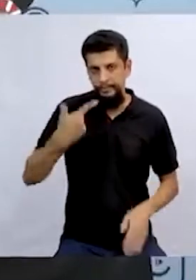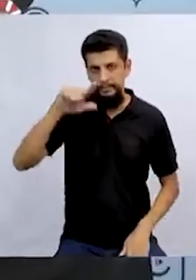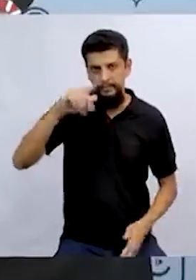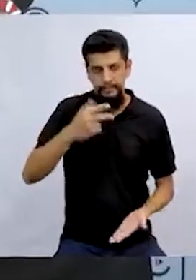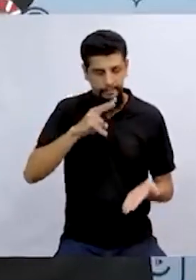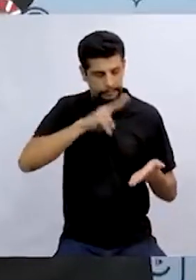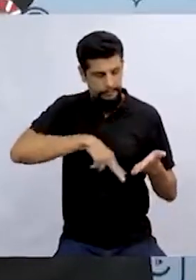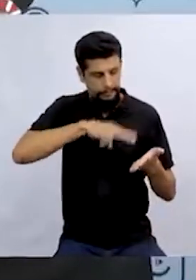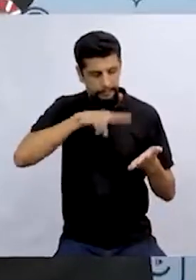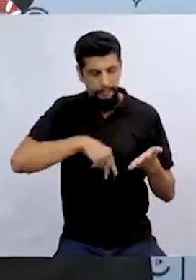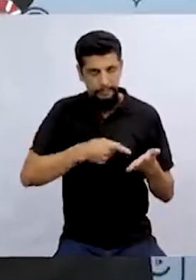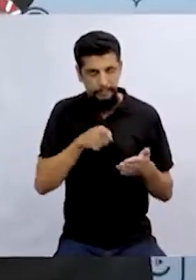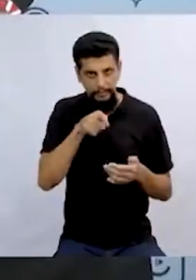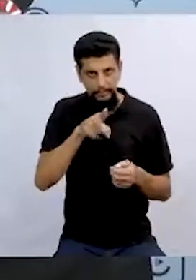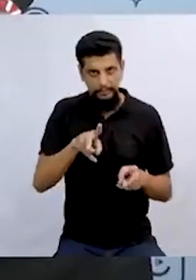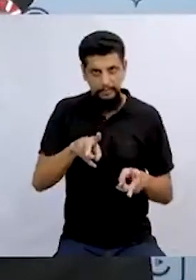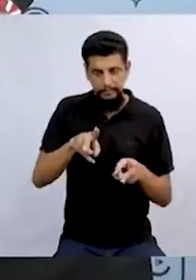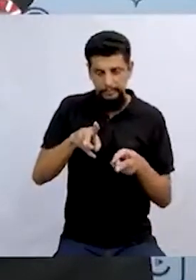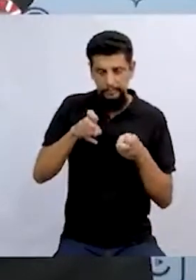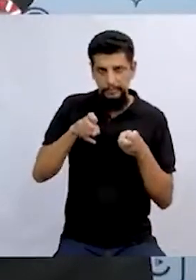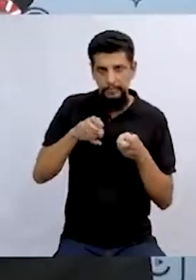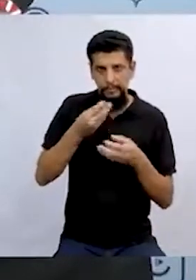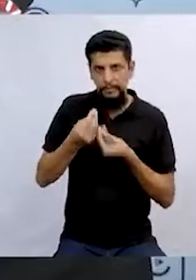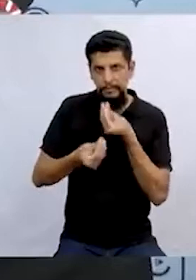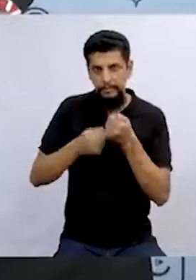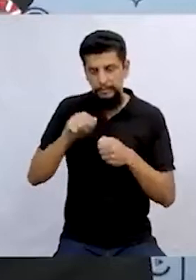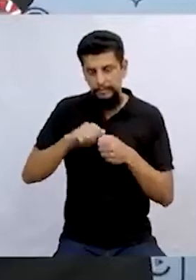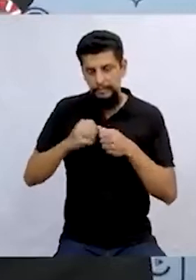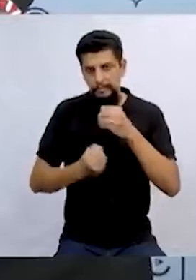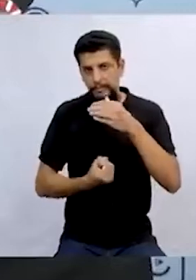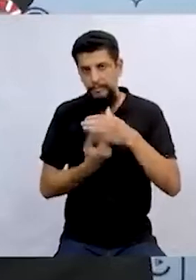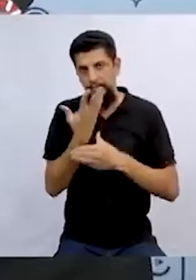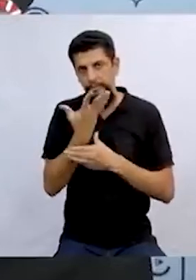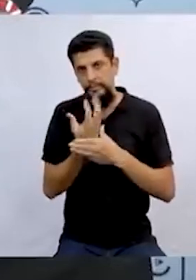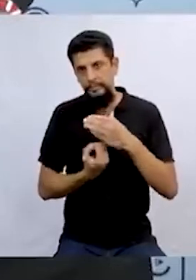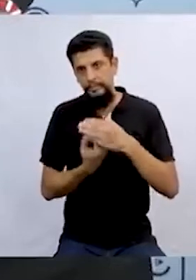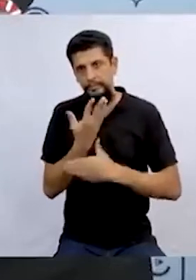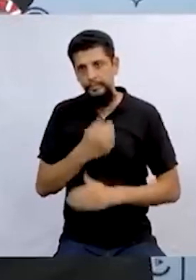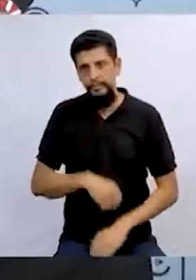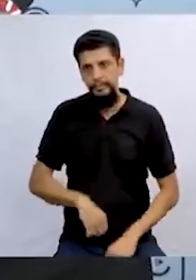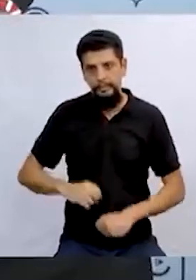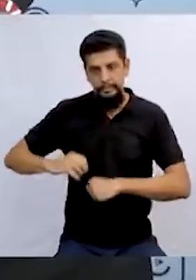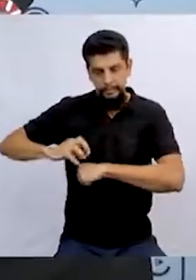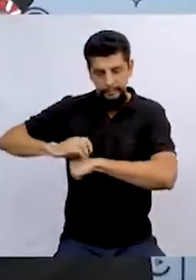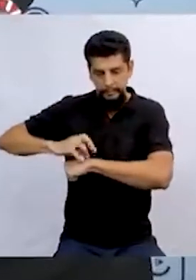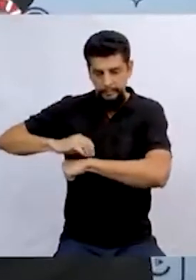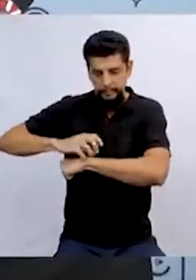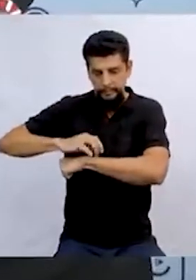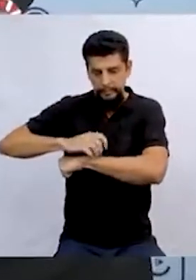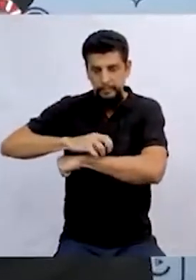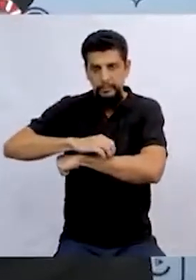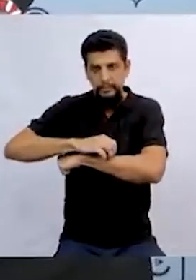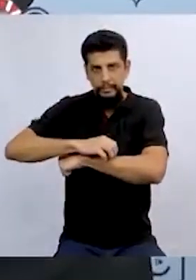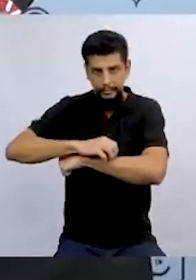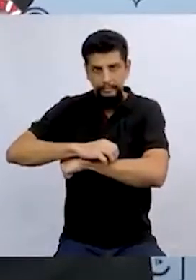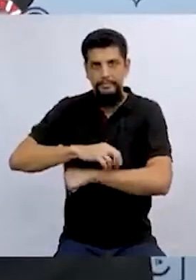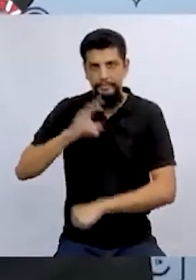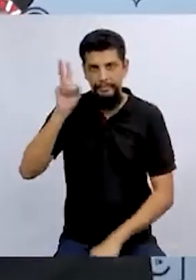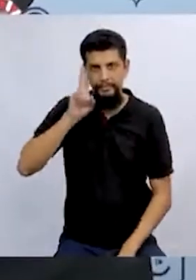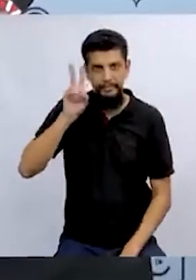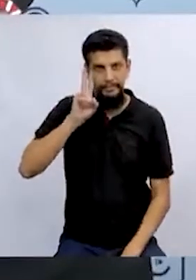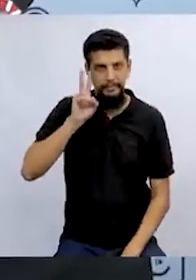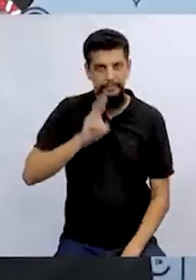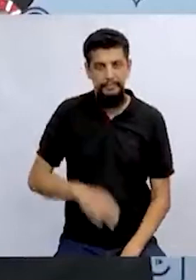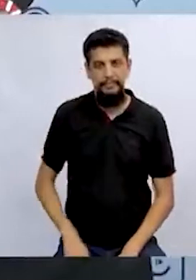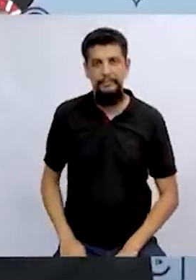próxima leitura, para observar como aparece aquela aranhazinha. Ela rouba a cena